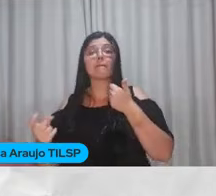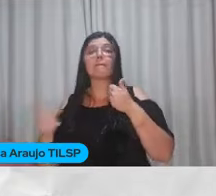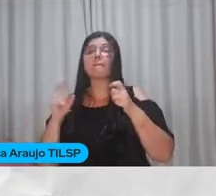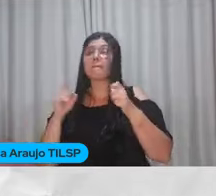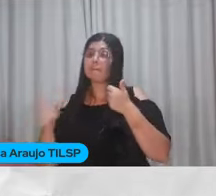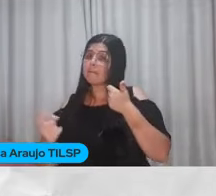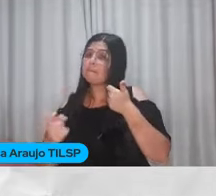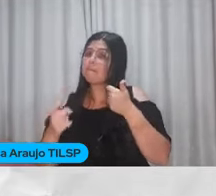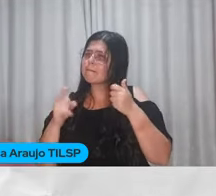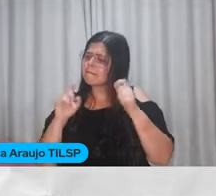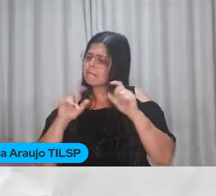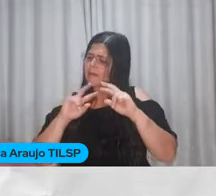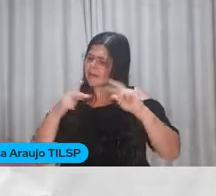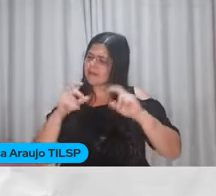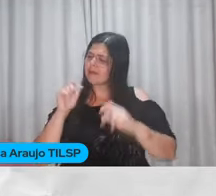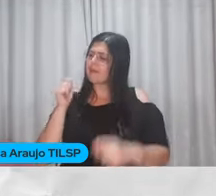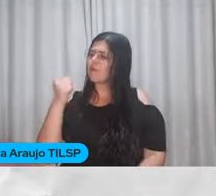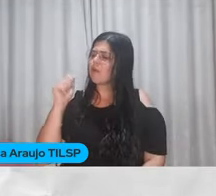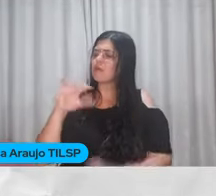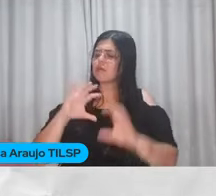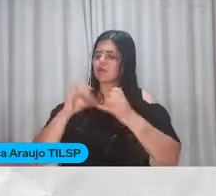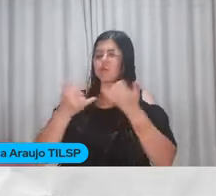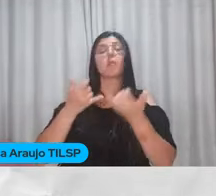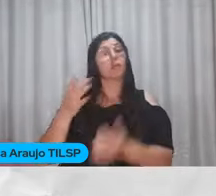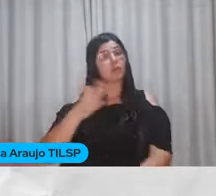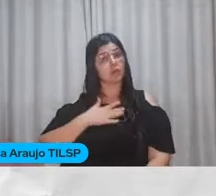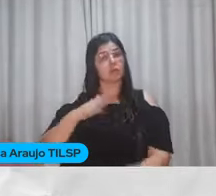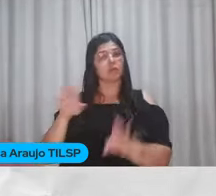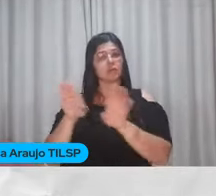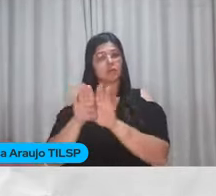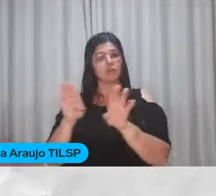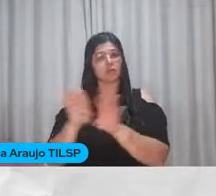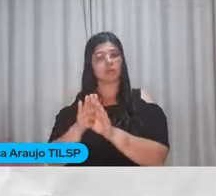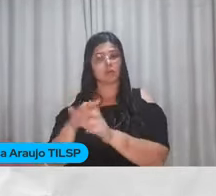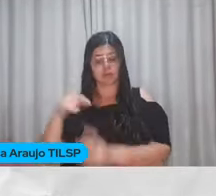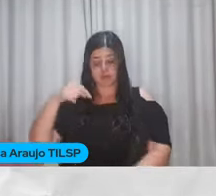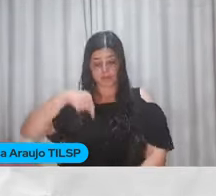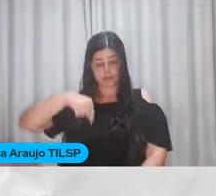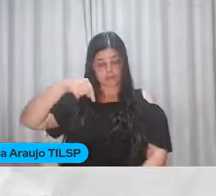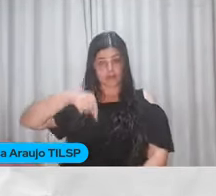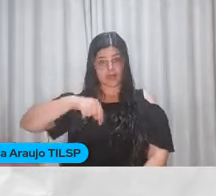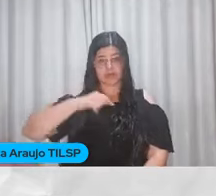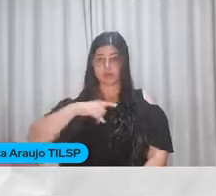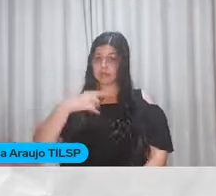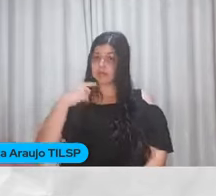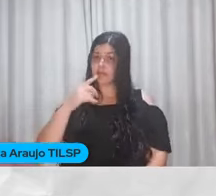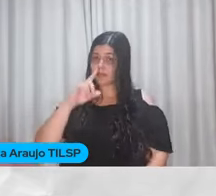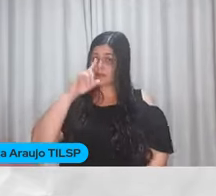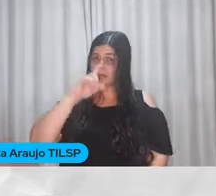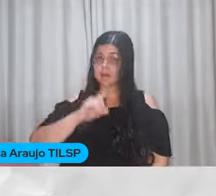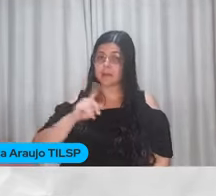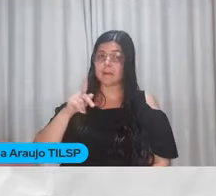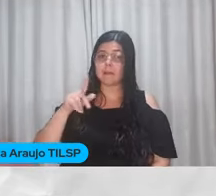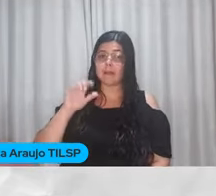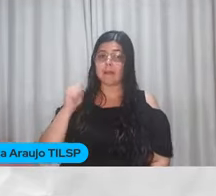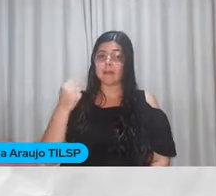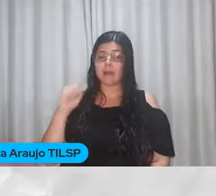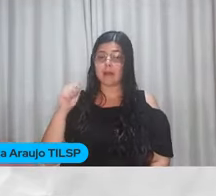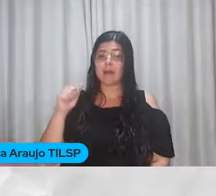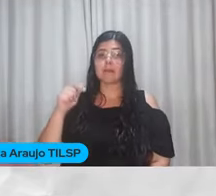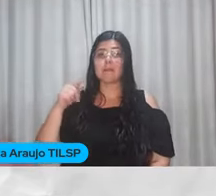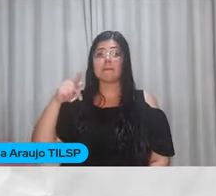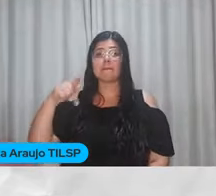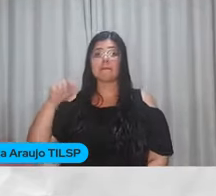Congresso Brincar Se quiser Marca o meu arroba Também que está ali Bem embaixo Da minha imagem Arroba Patosfonte Underline Porque